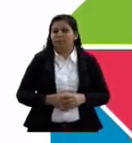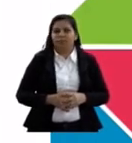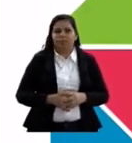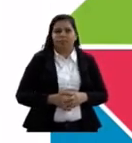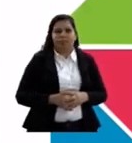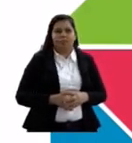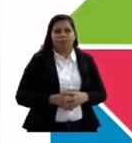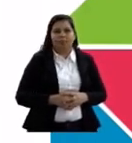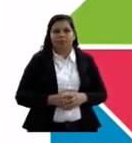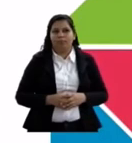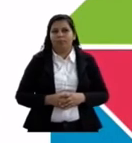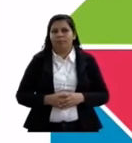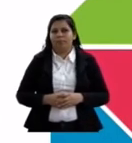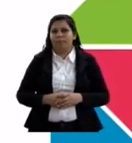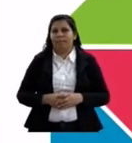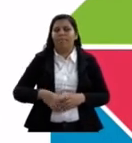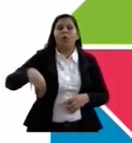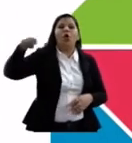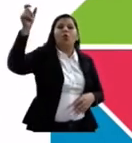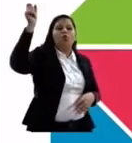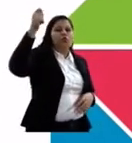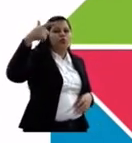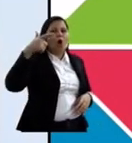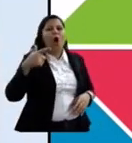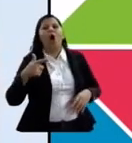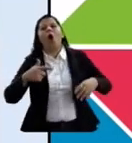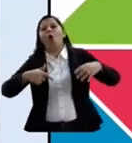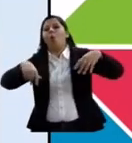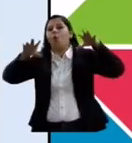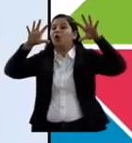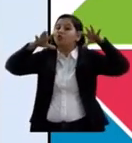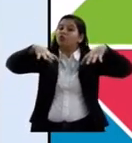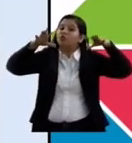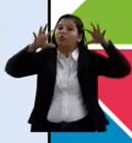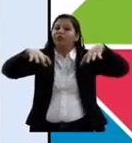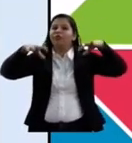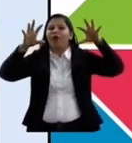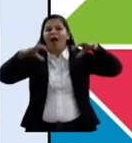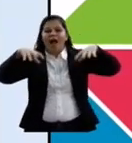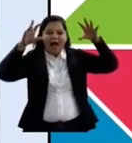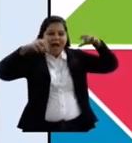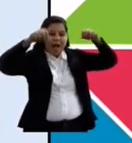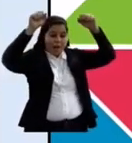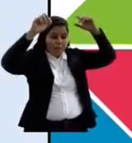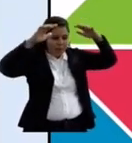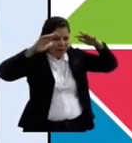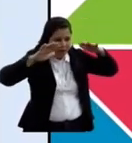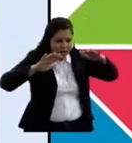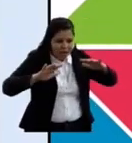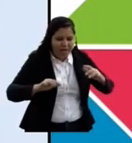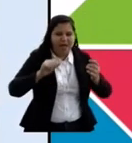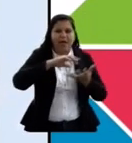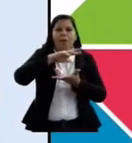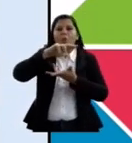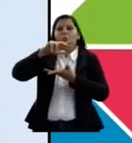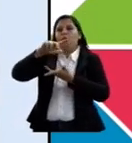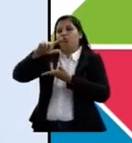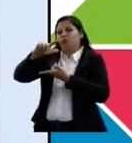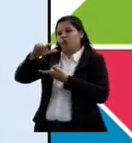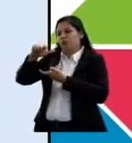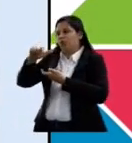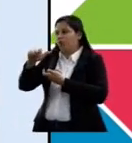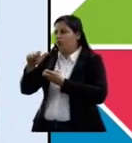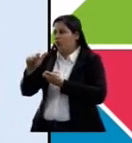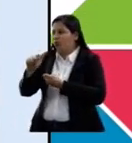misturou com a chuva, um acuíri vai nascer. O sol bateu no